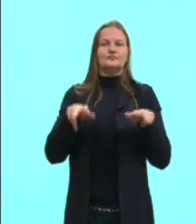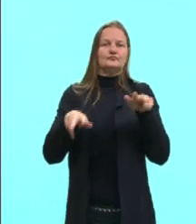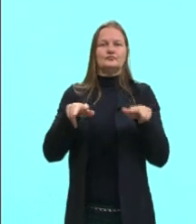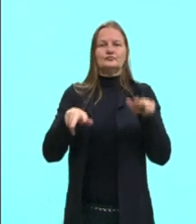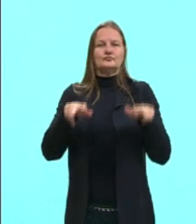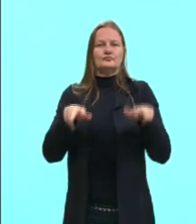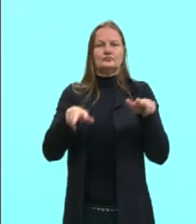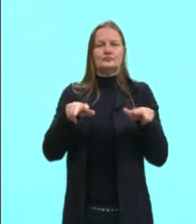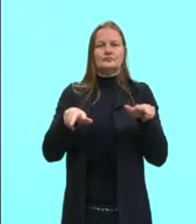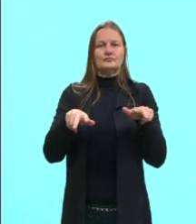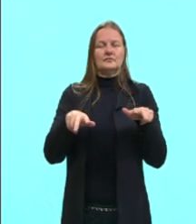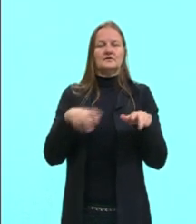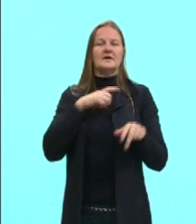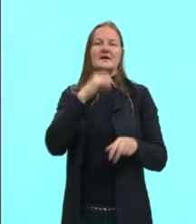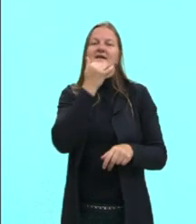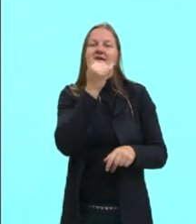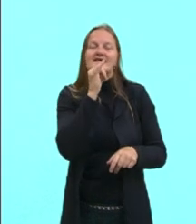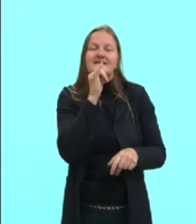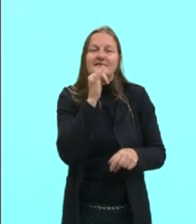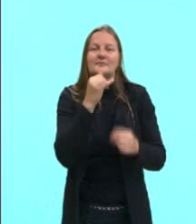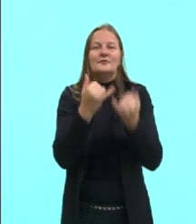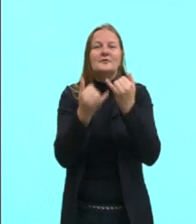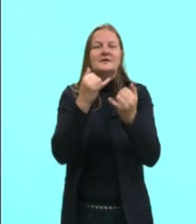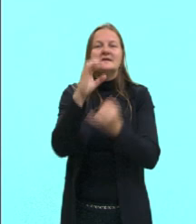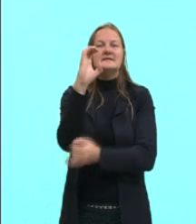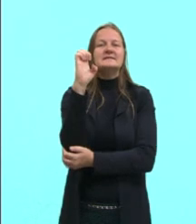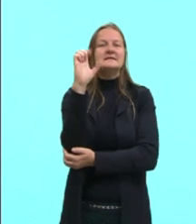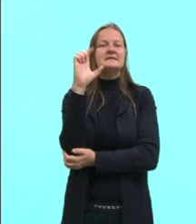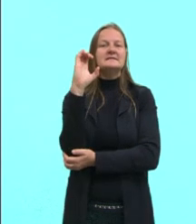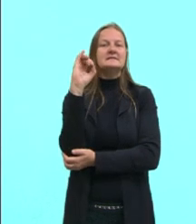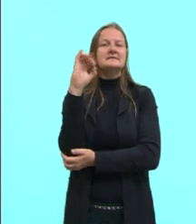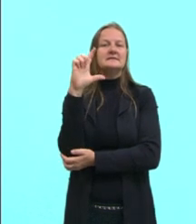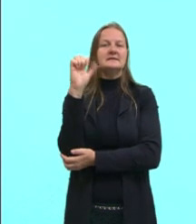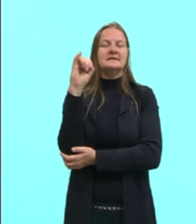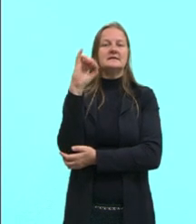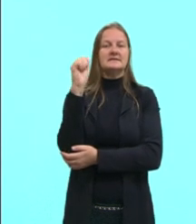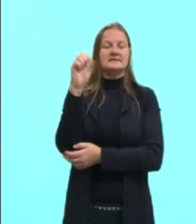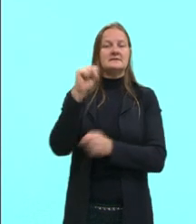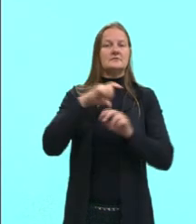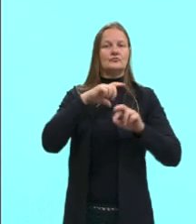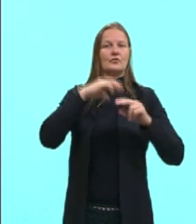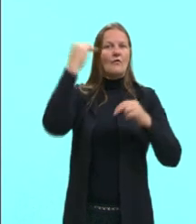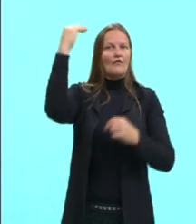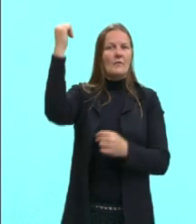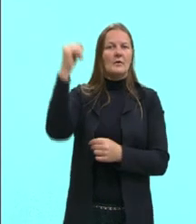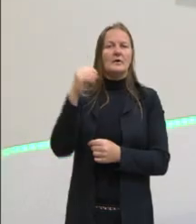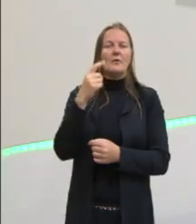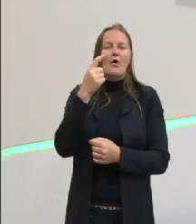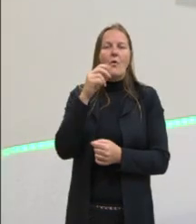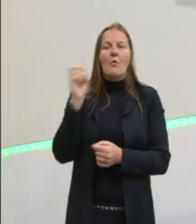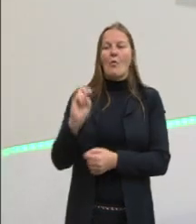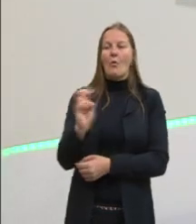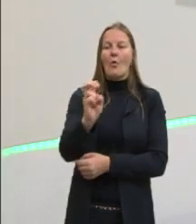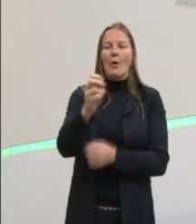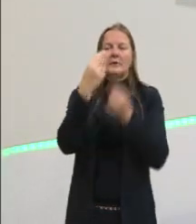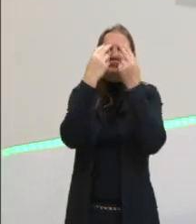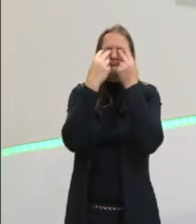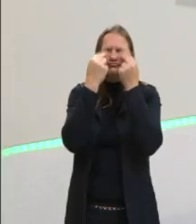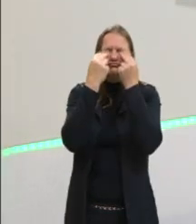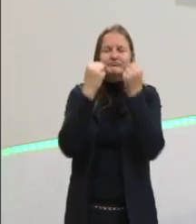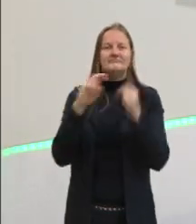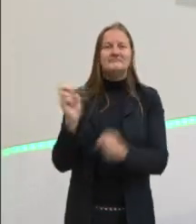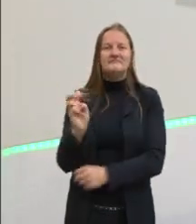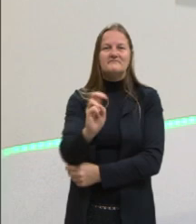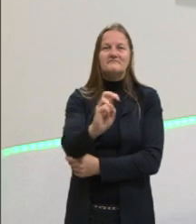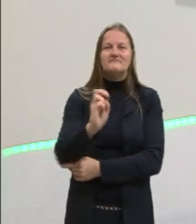Não tem pernas. Que, por exemplo, cecílias ou as famosas cobras cegas. Também são chamadas